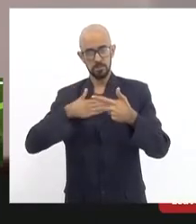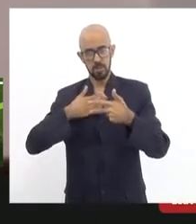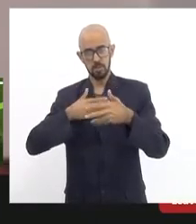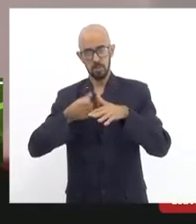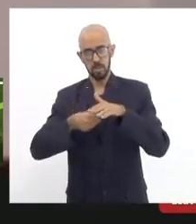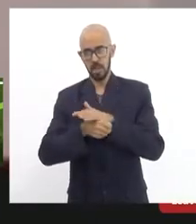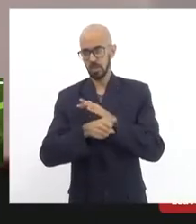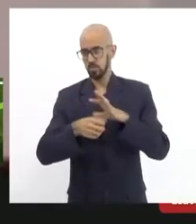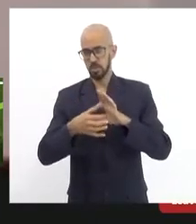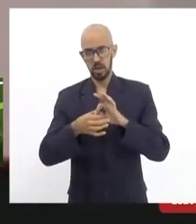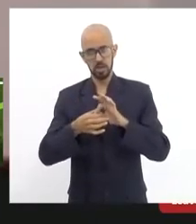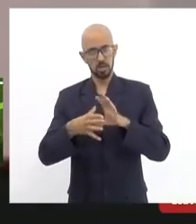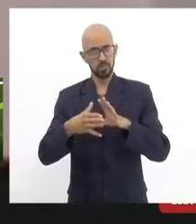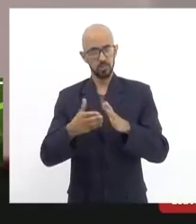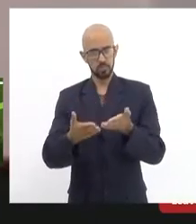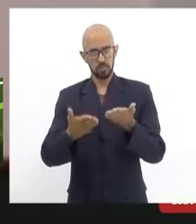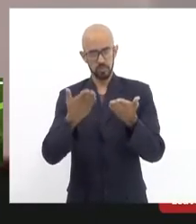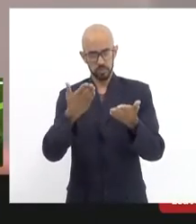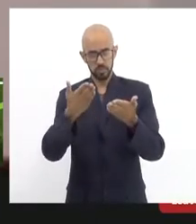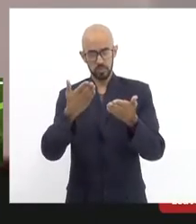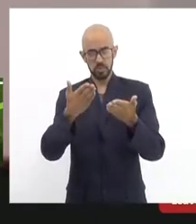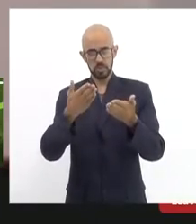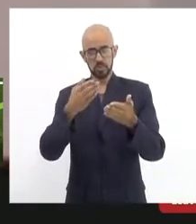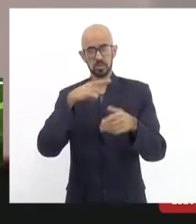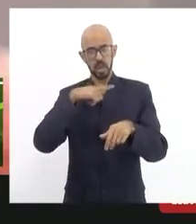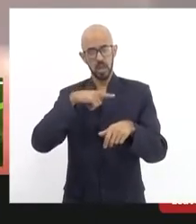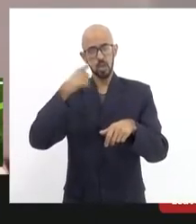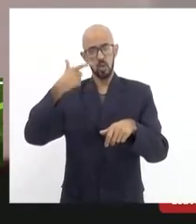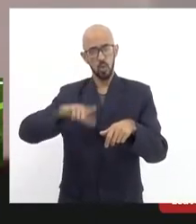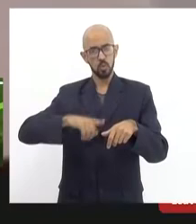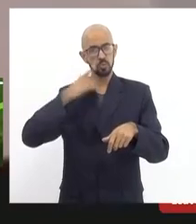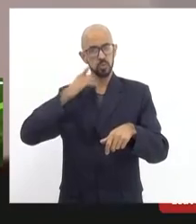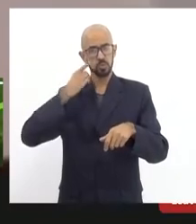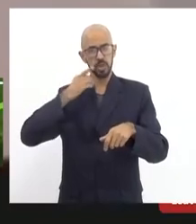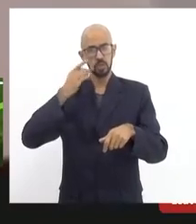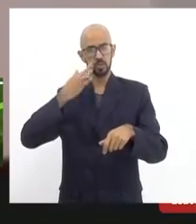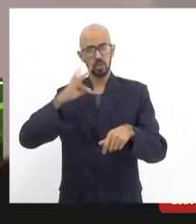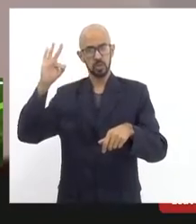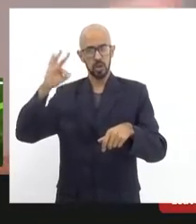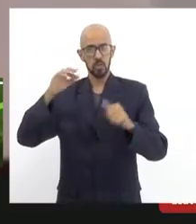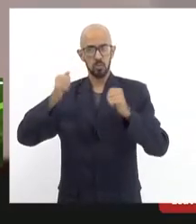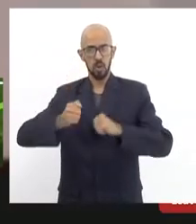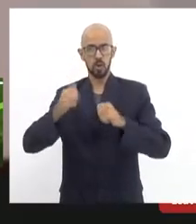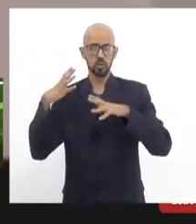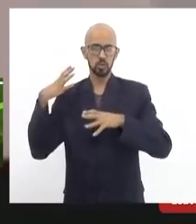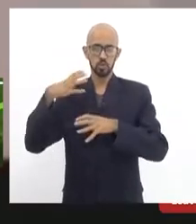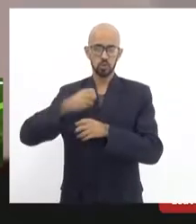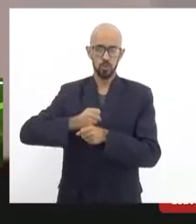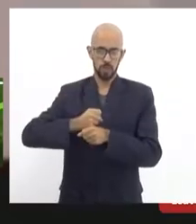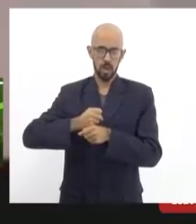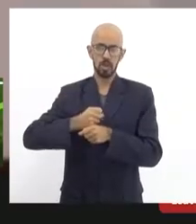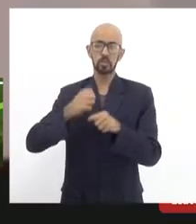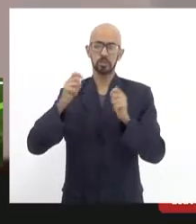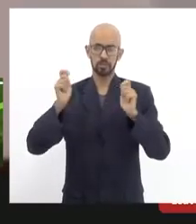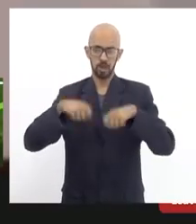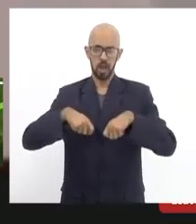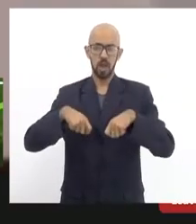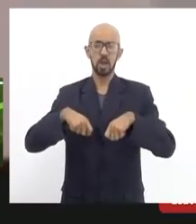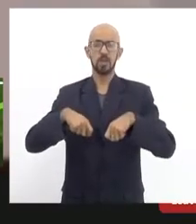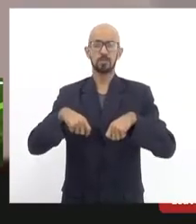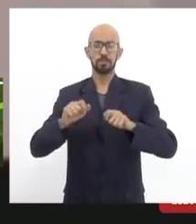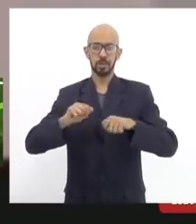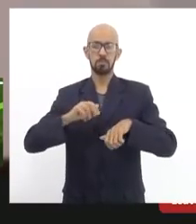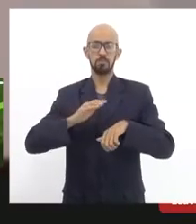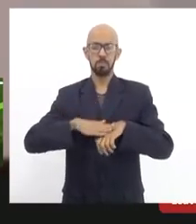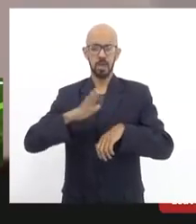eu acho que há também outros mandatos federais que podem se somar nesse momento aqui só tem o meu mas a gente pode juntar mais pessoas mais